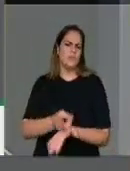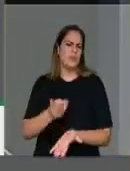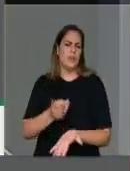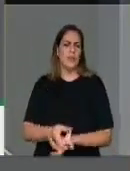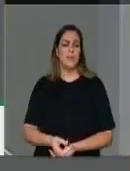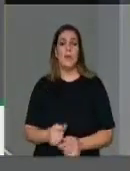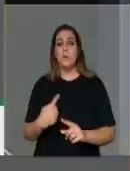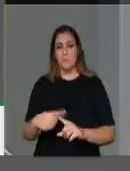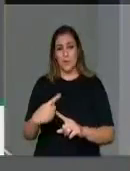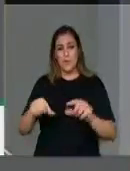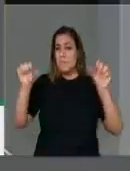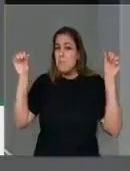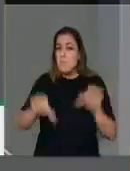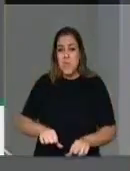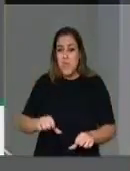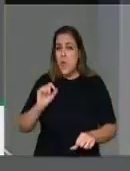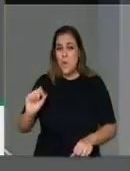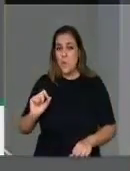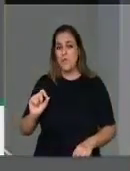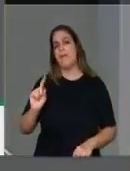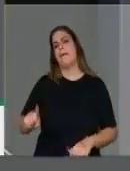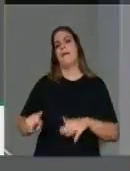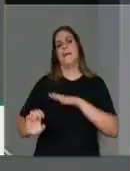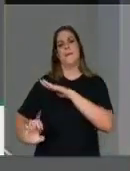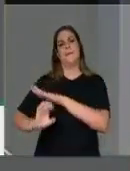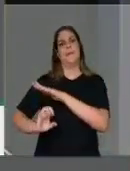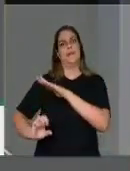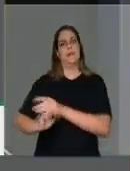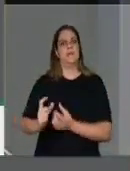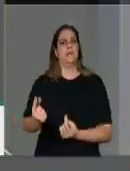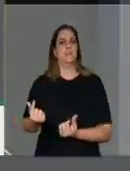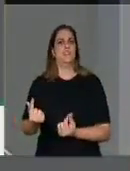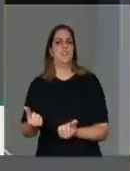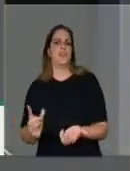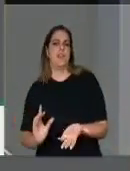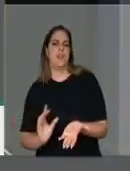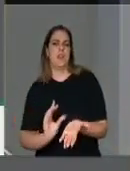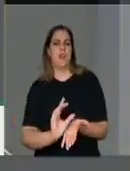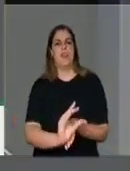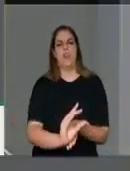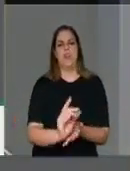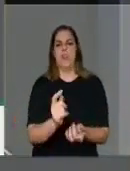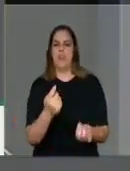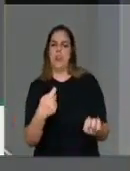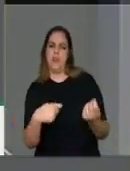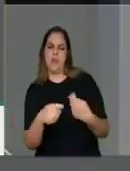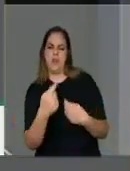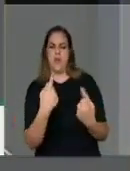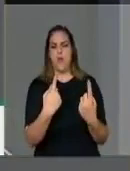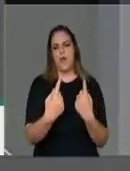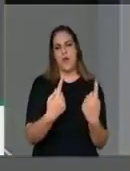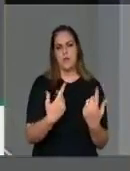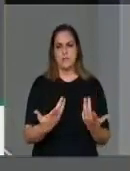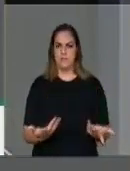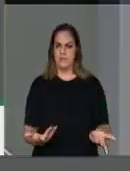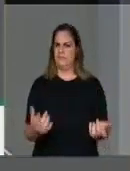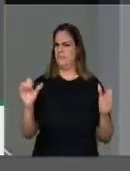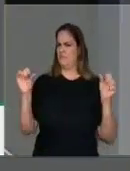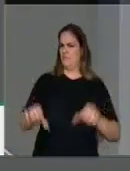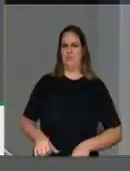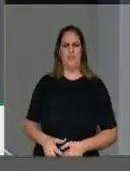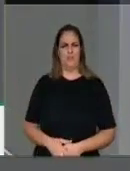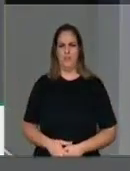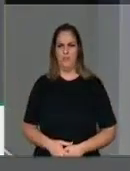financiamento empresarial com empresas e o poder econômico cooptando a representação. Mas a gente